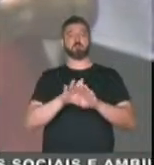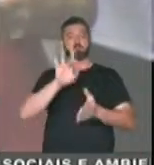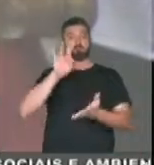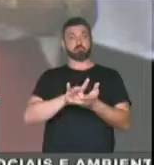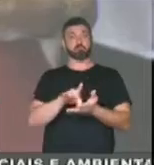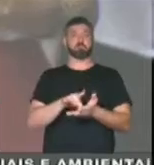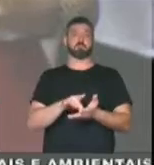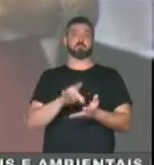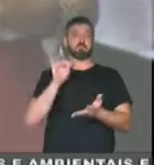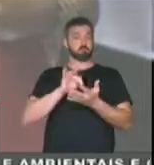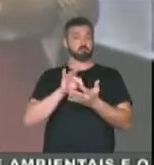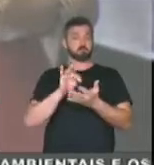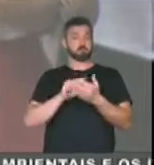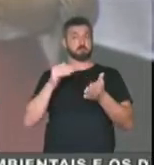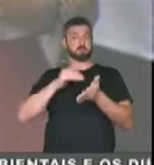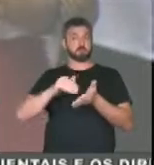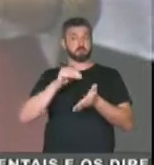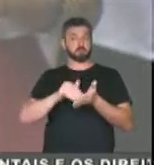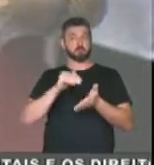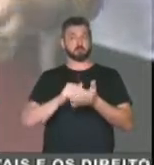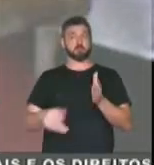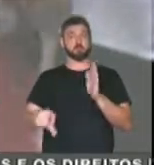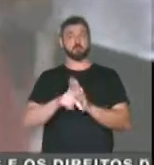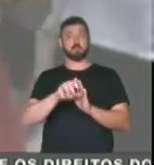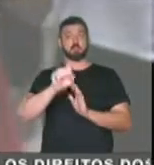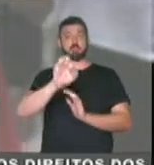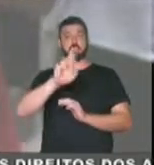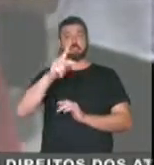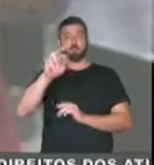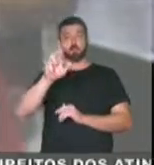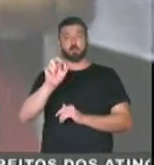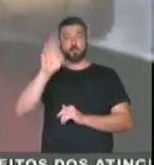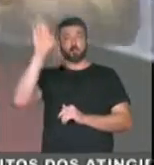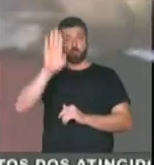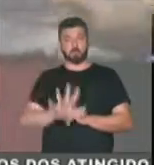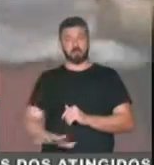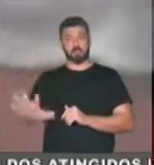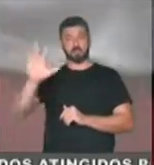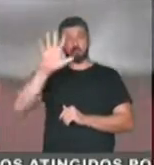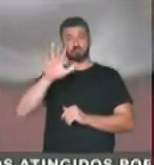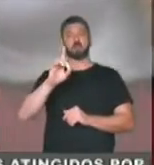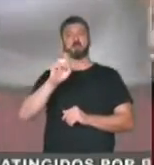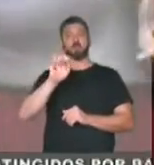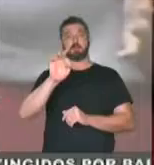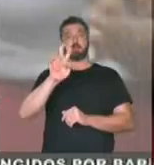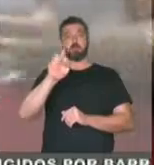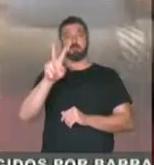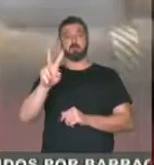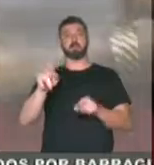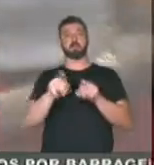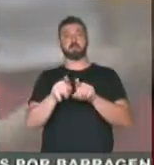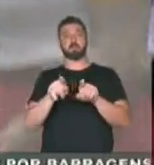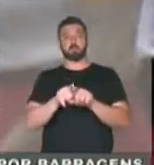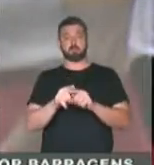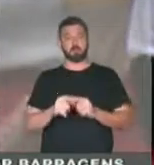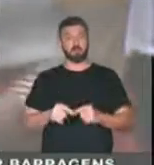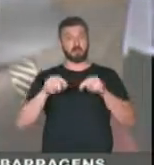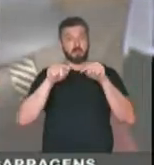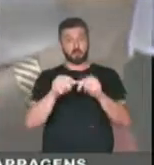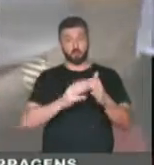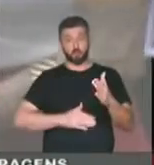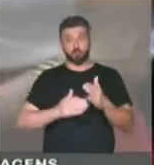literalmente fechar, escritórios do CERPRO e do Dataprev no Brasil inteiro e ameaçar as regionais. E esse